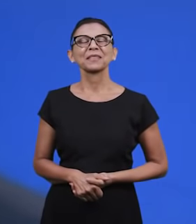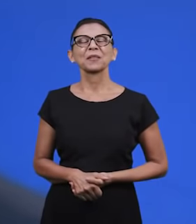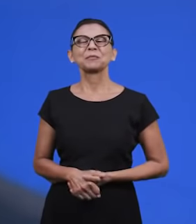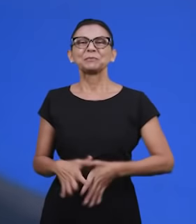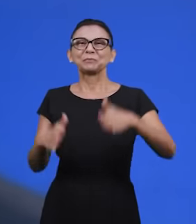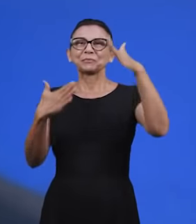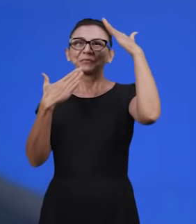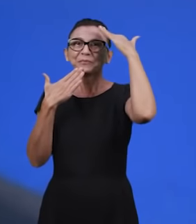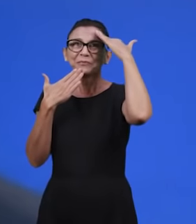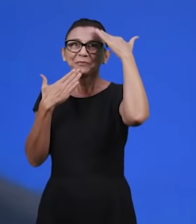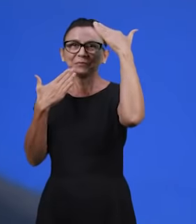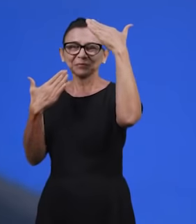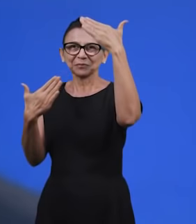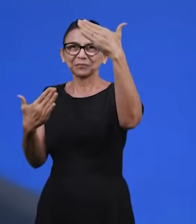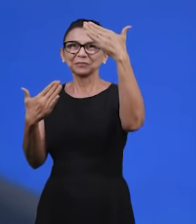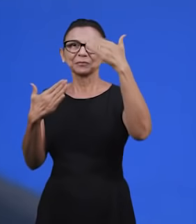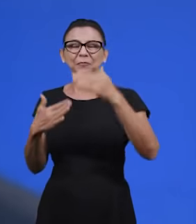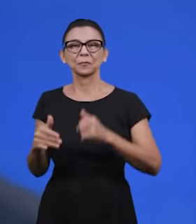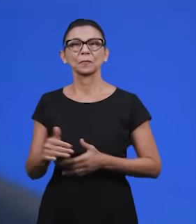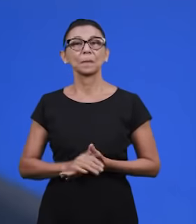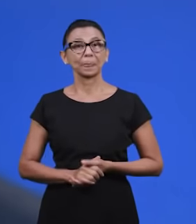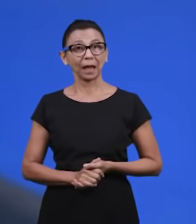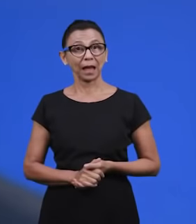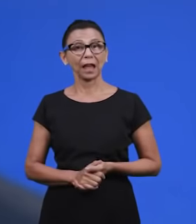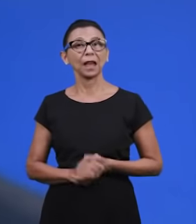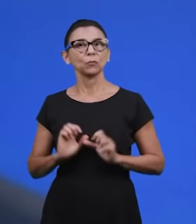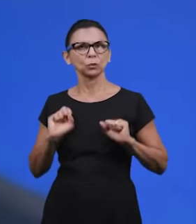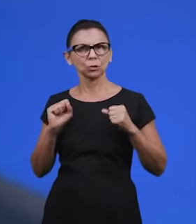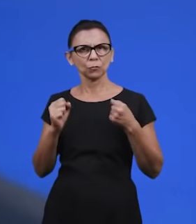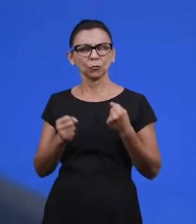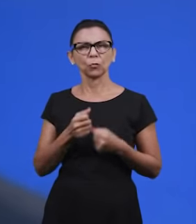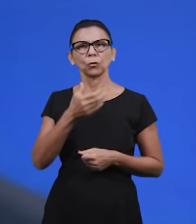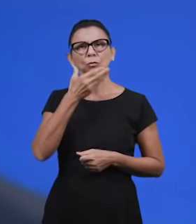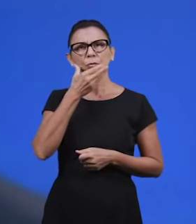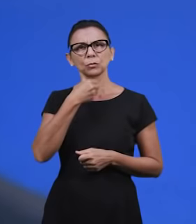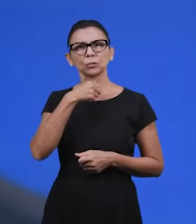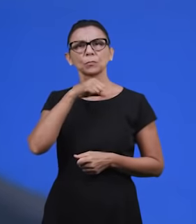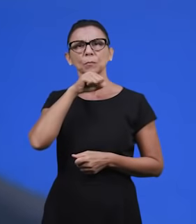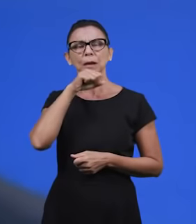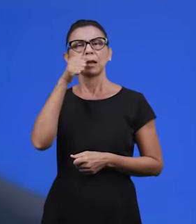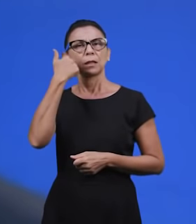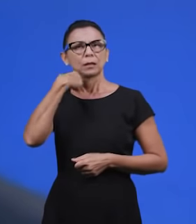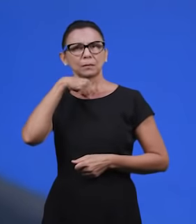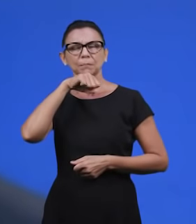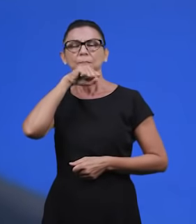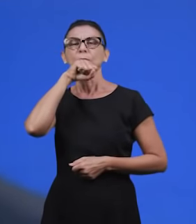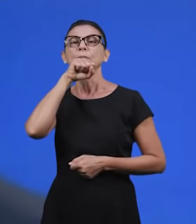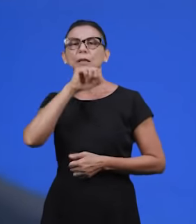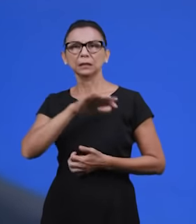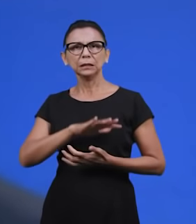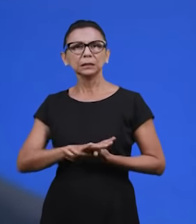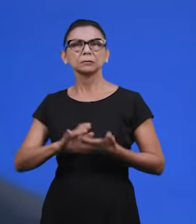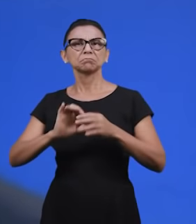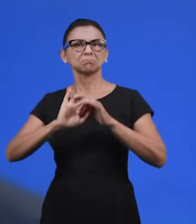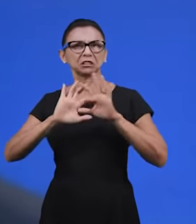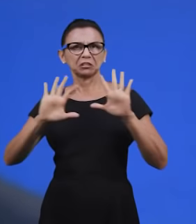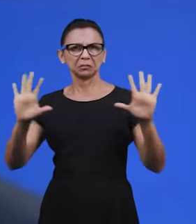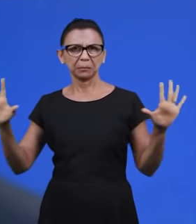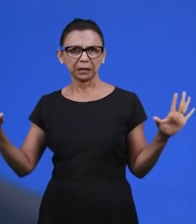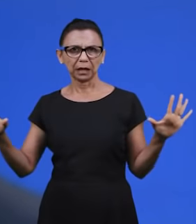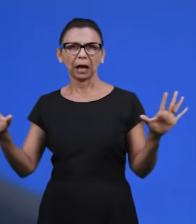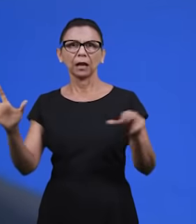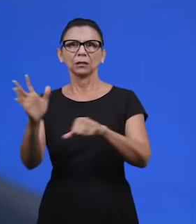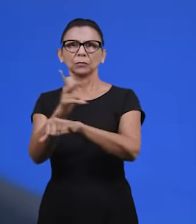queremos agradecer ao vídeo enviado pelos pais, que autorizaram o envio do vídeo,